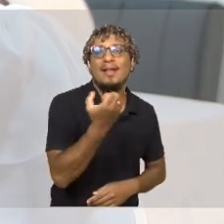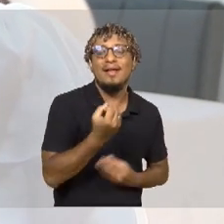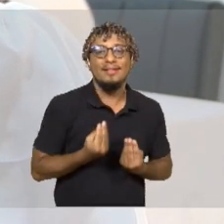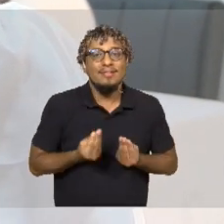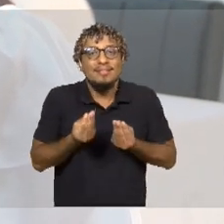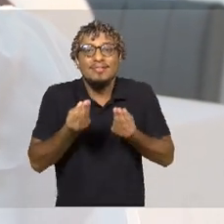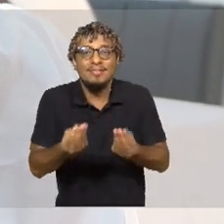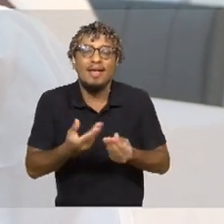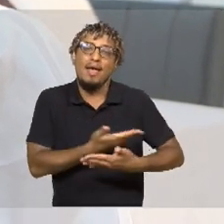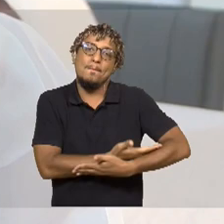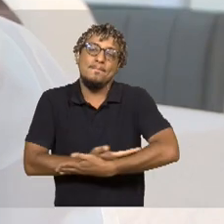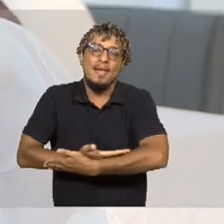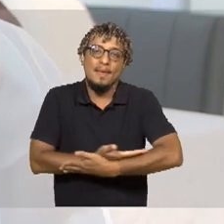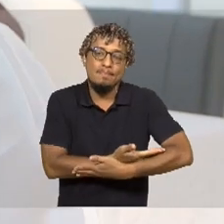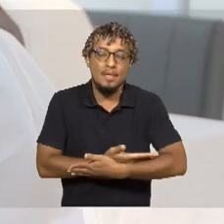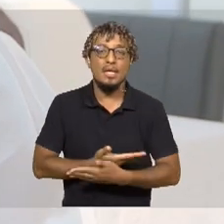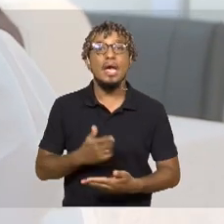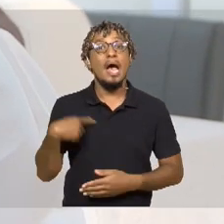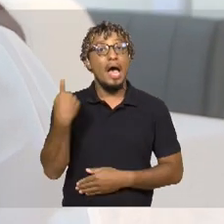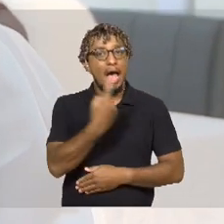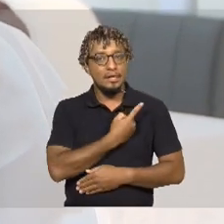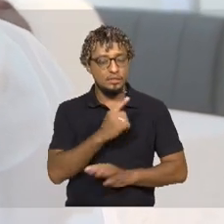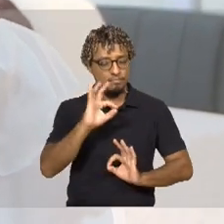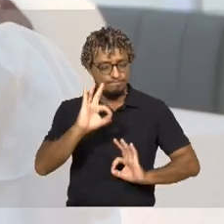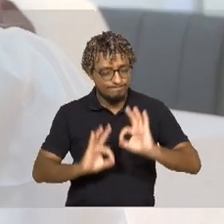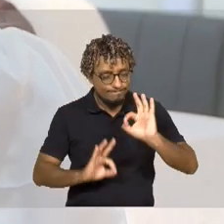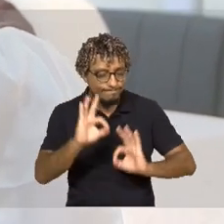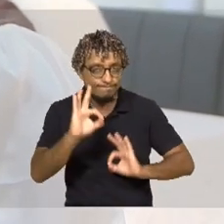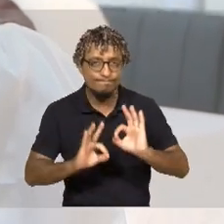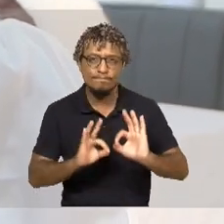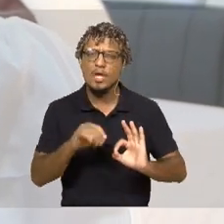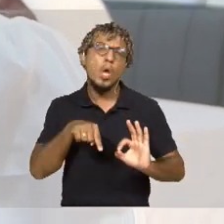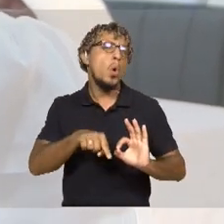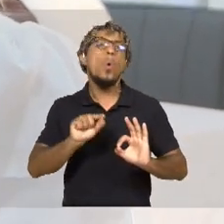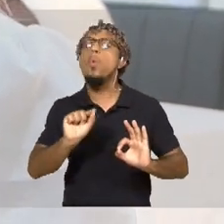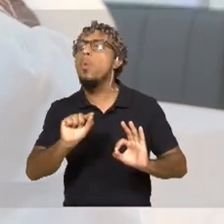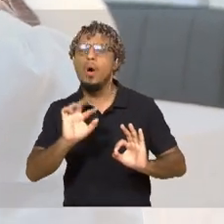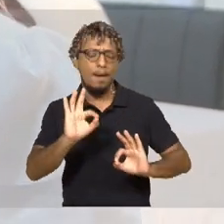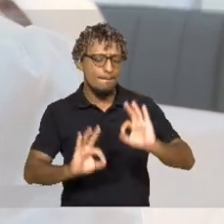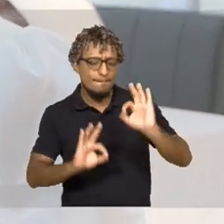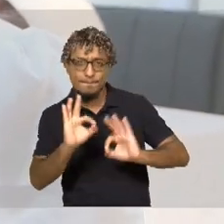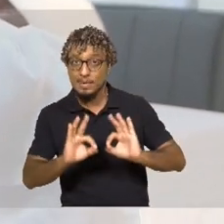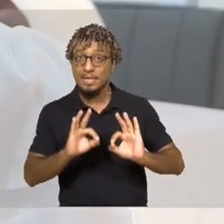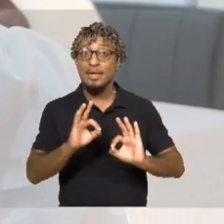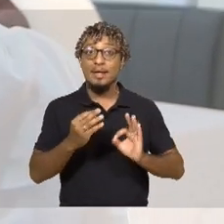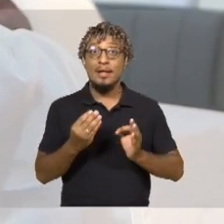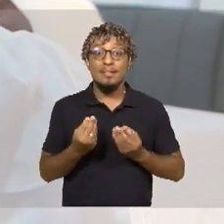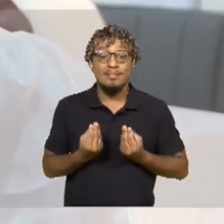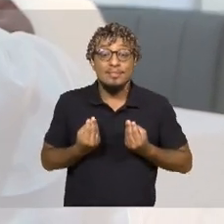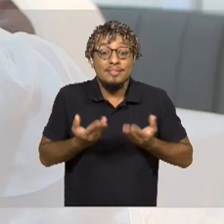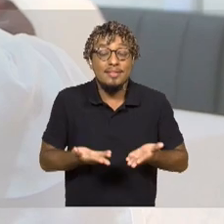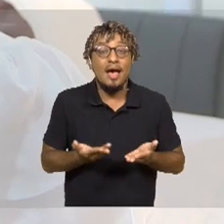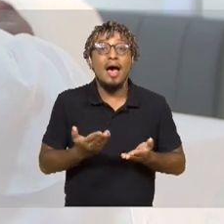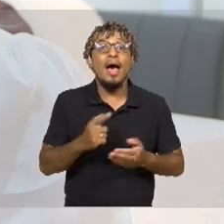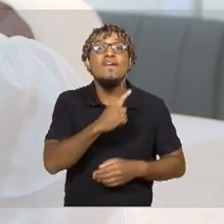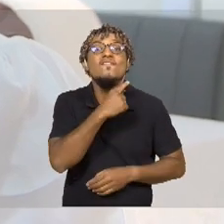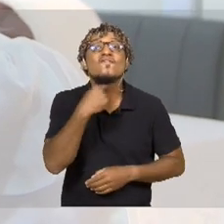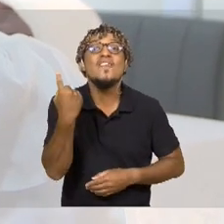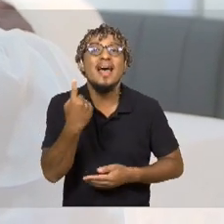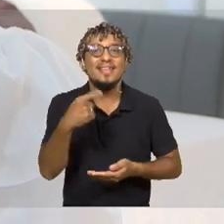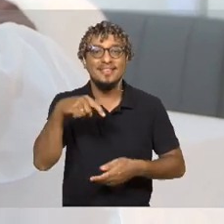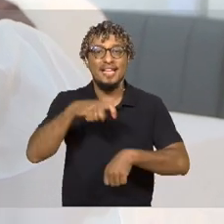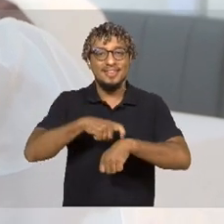oferecer para o bebê. A gente pasteuriza esse leite. O que é essa pasteurização? Ela dá uma validade maior para esse leite humano.